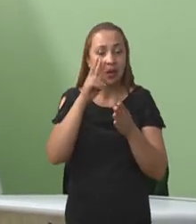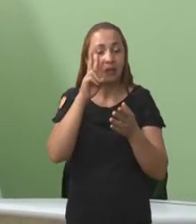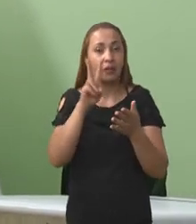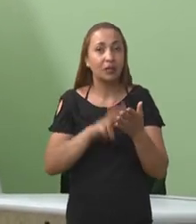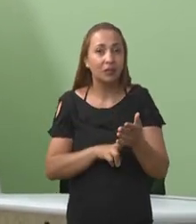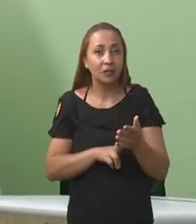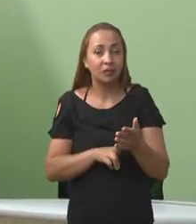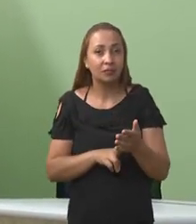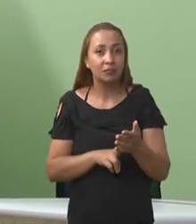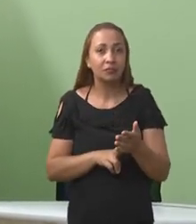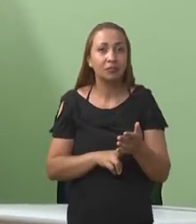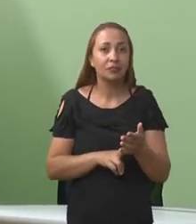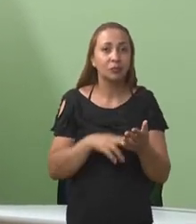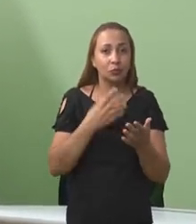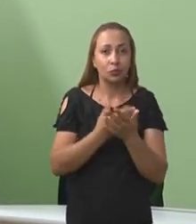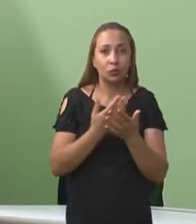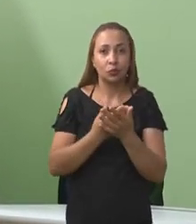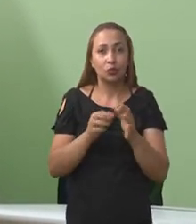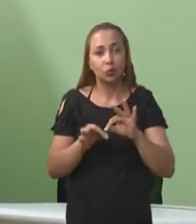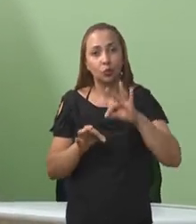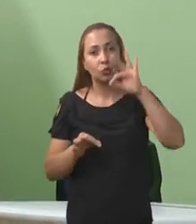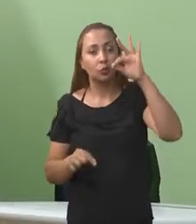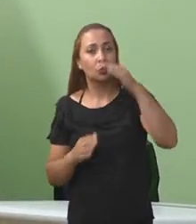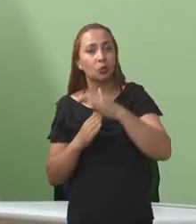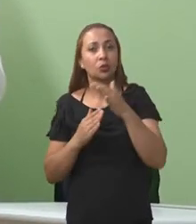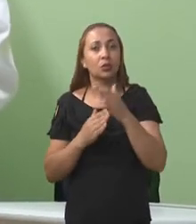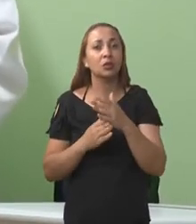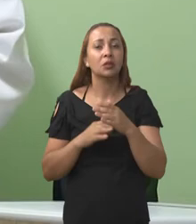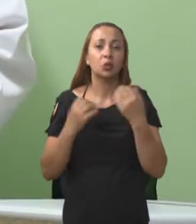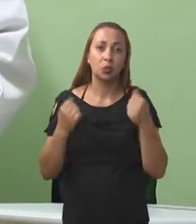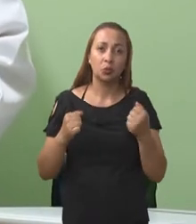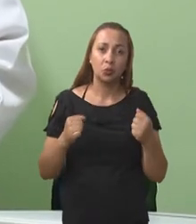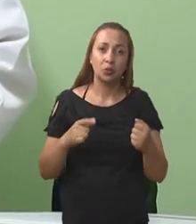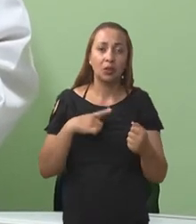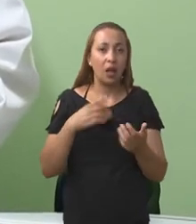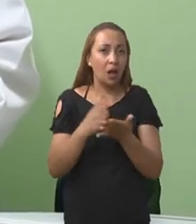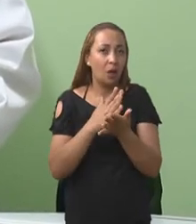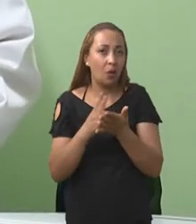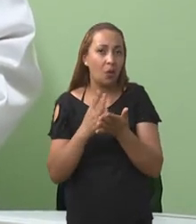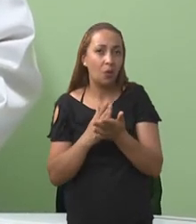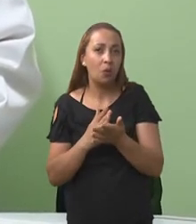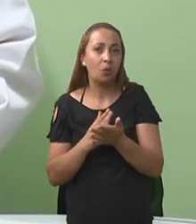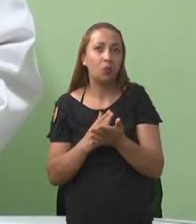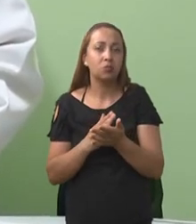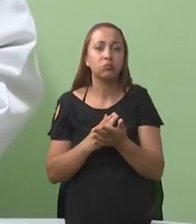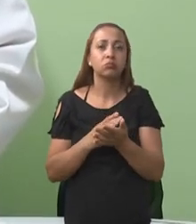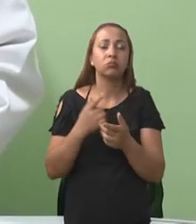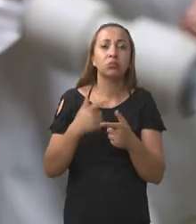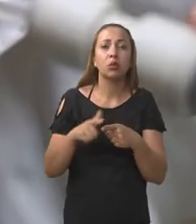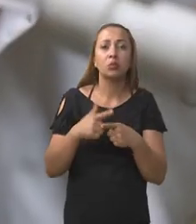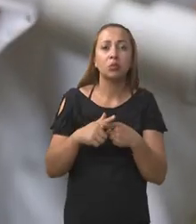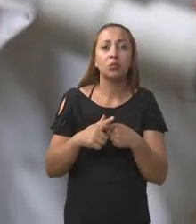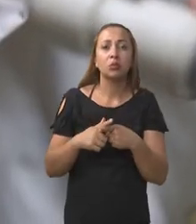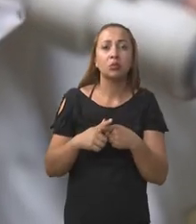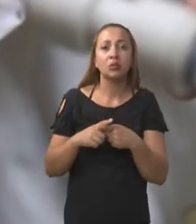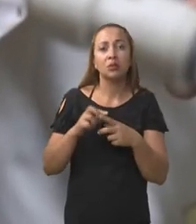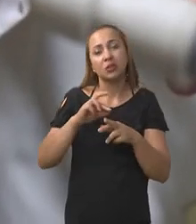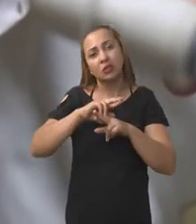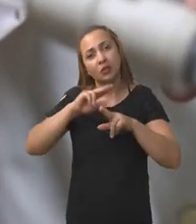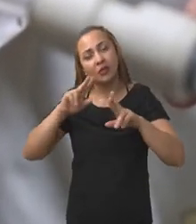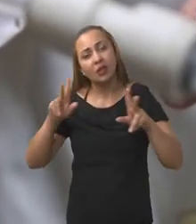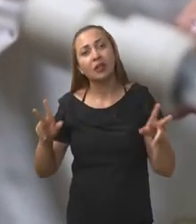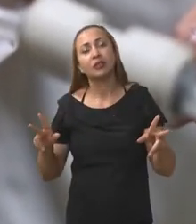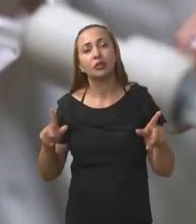avaliar em estudos de longo prazo a possibilidade de alguns efeitos adversos para raspadores de uma maneira